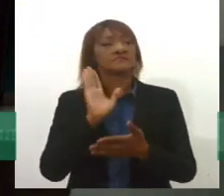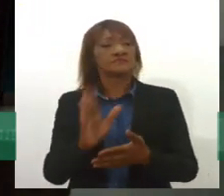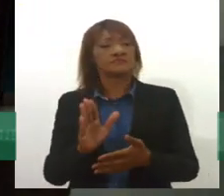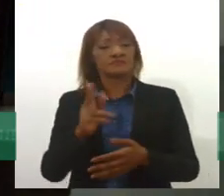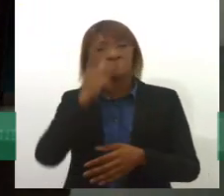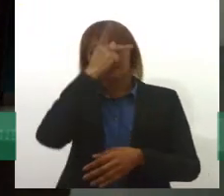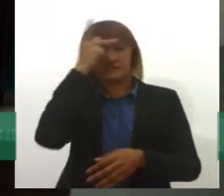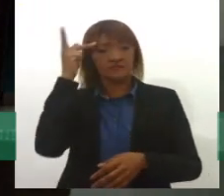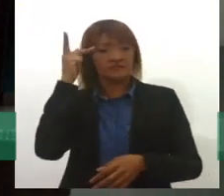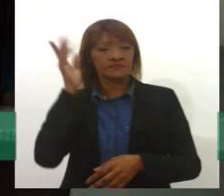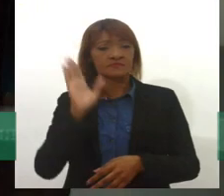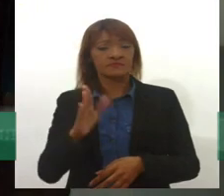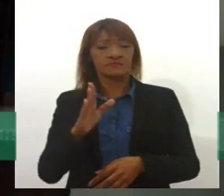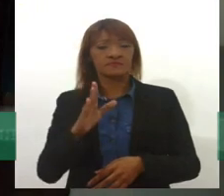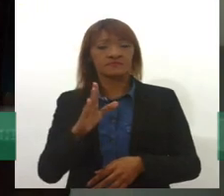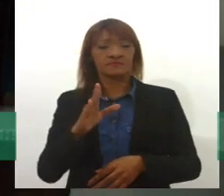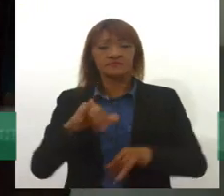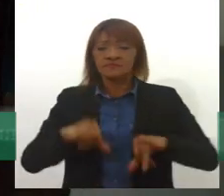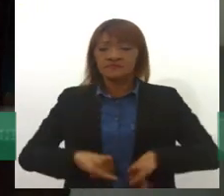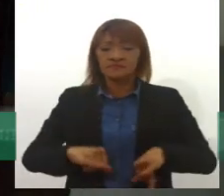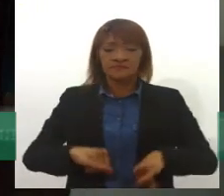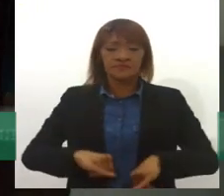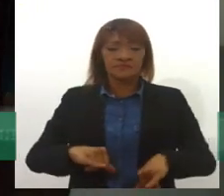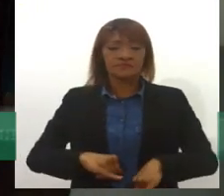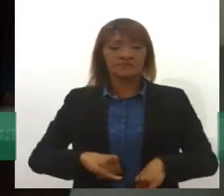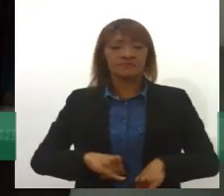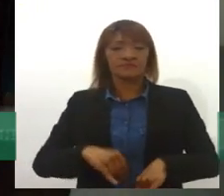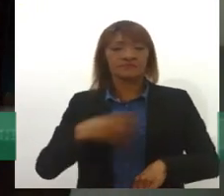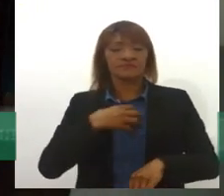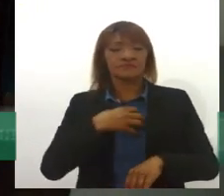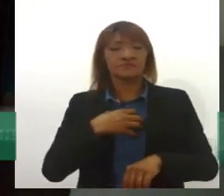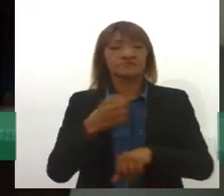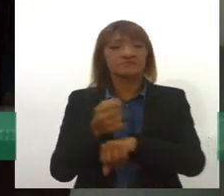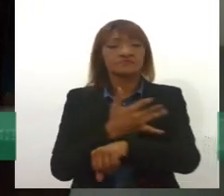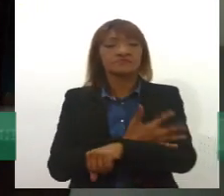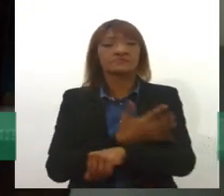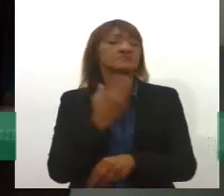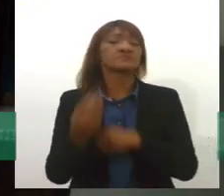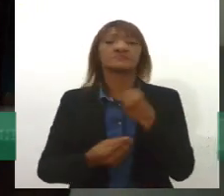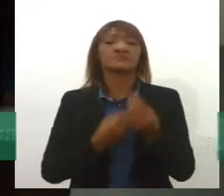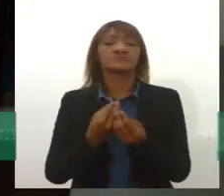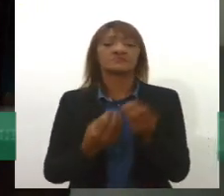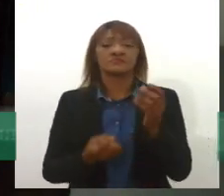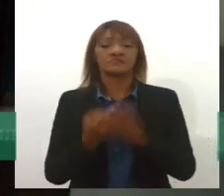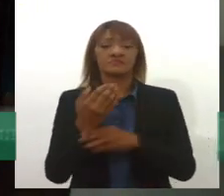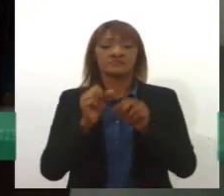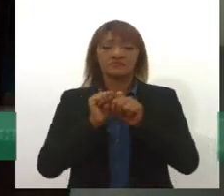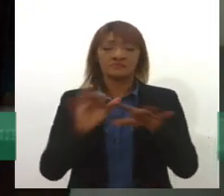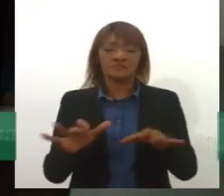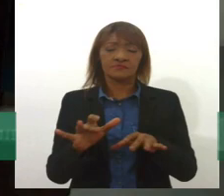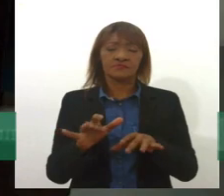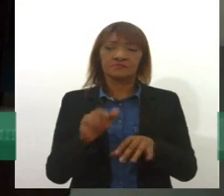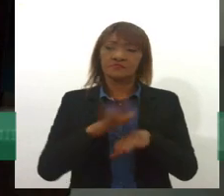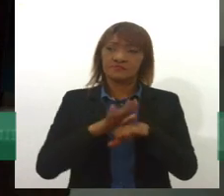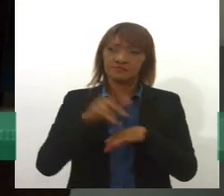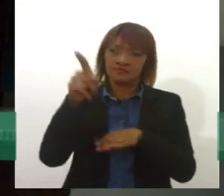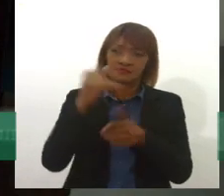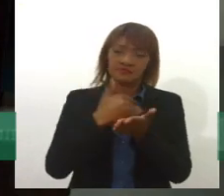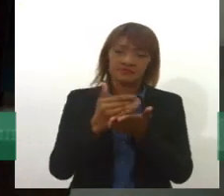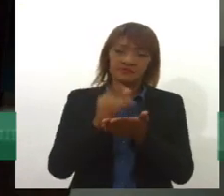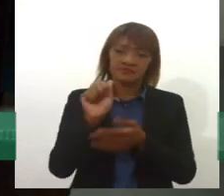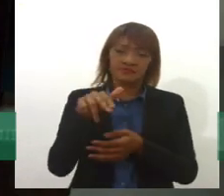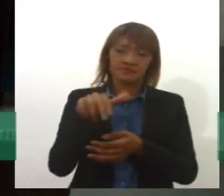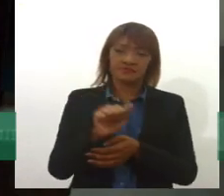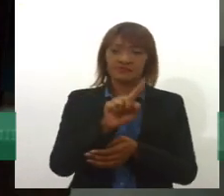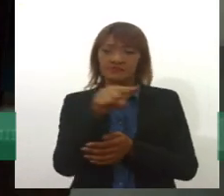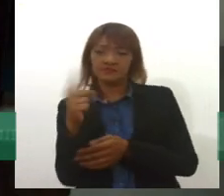sofrimento emocional causado pela pandemia. Como é que vocês veem essa iniciativa? Começa por você, Ana, depois passo para